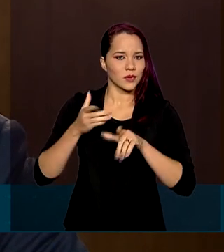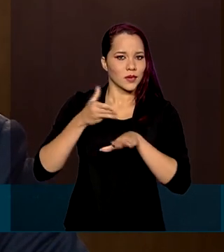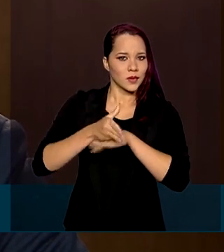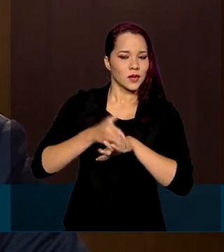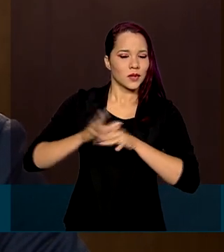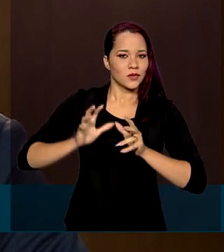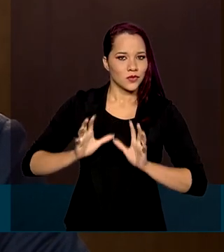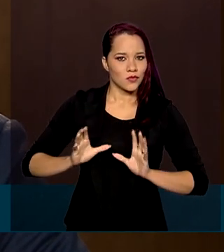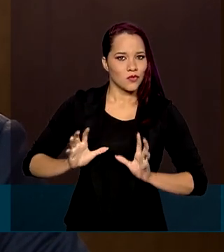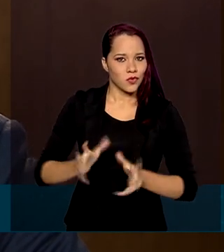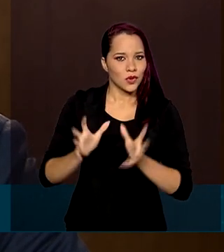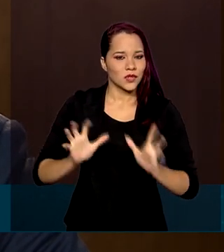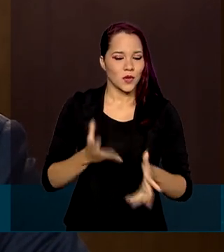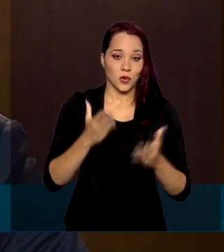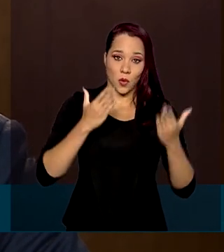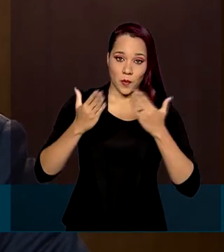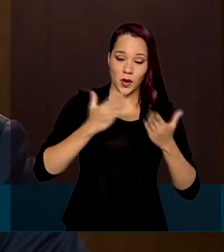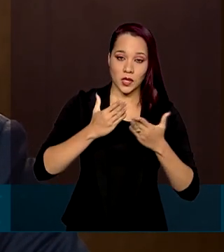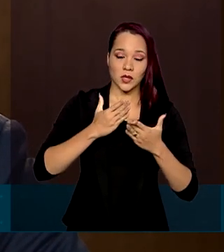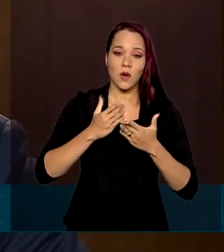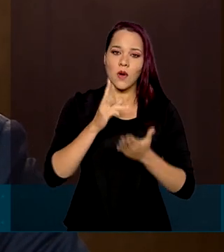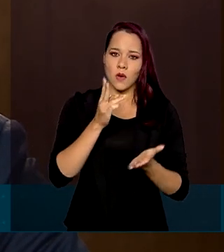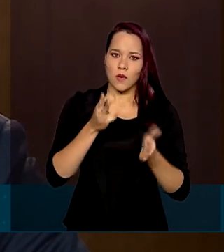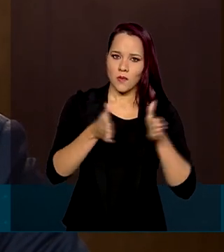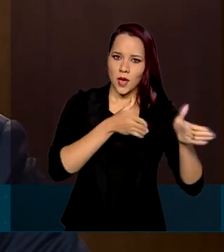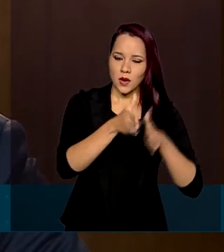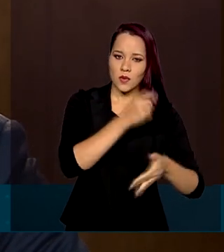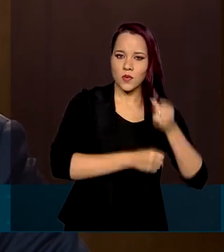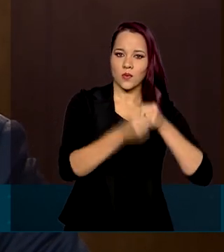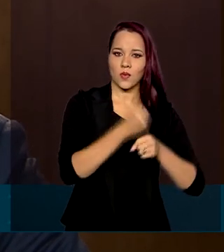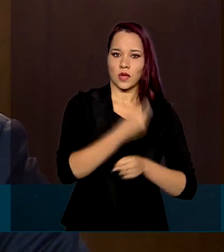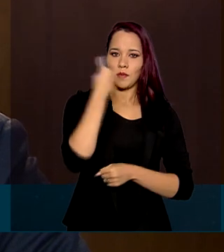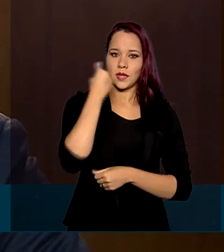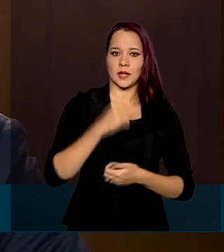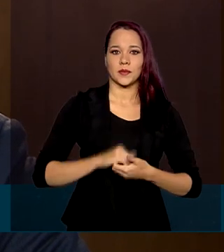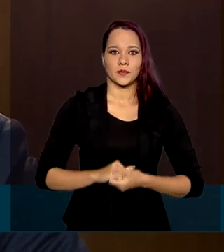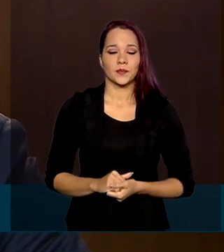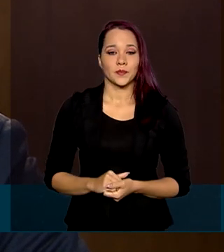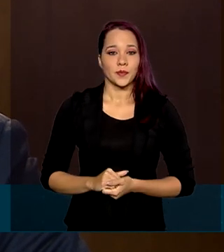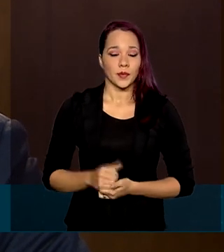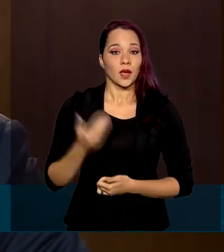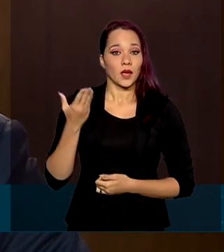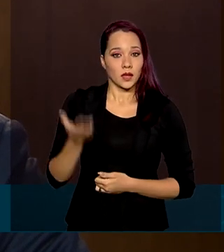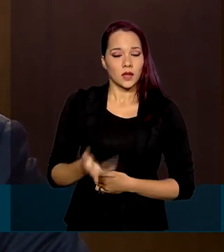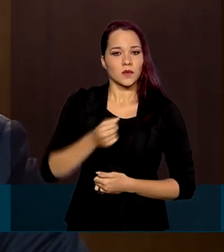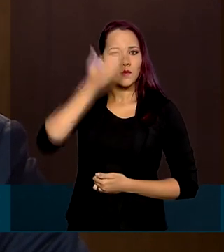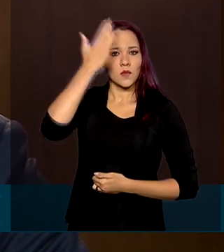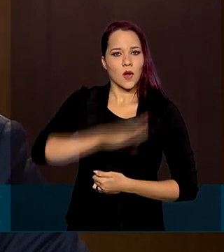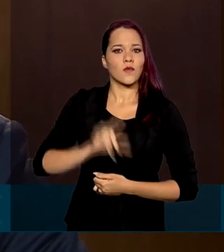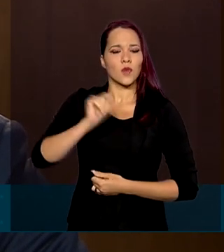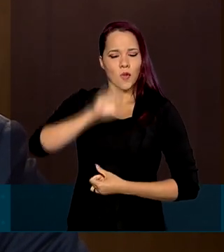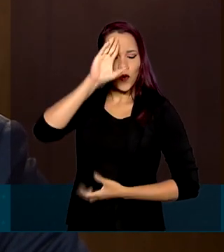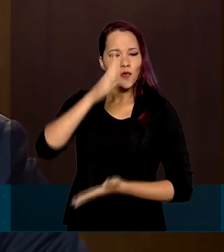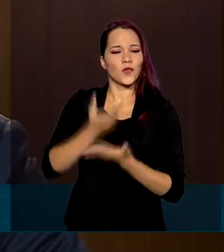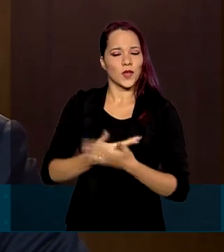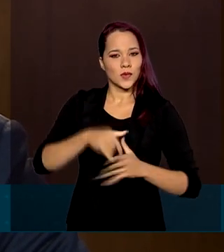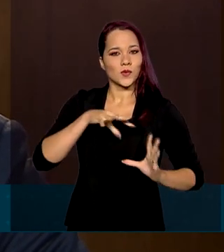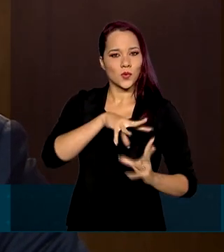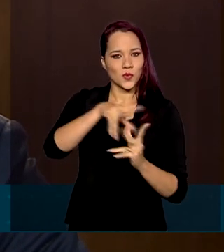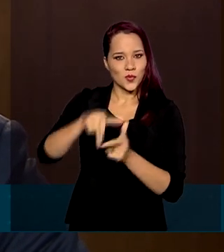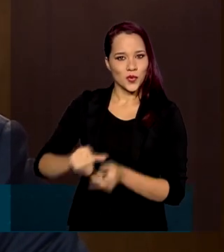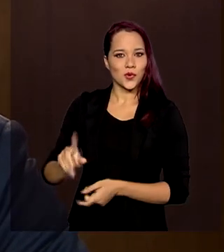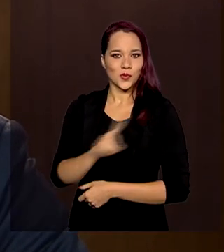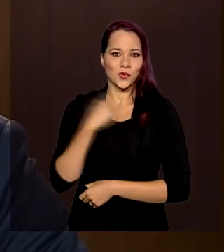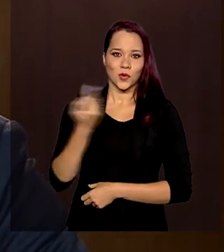de investimentos, em comparação com o mesmo período do ano passado. Isso comprova a confiança do mundo em